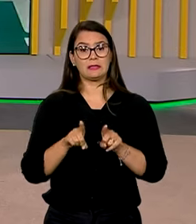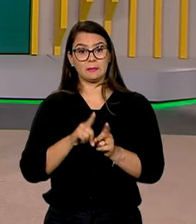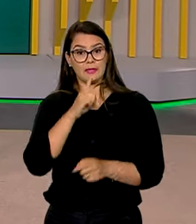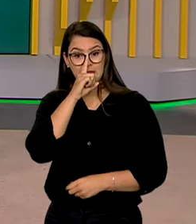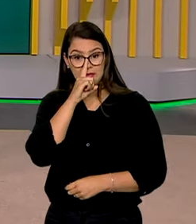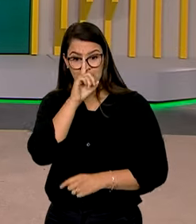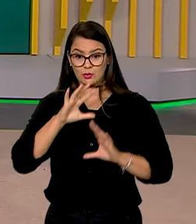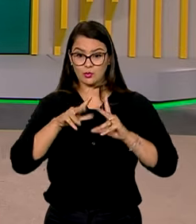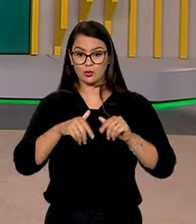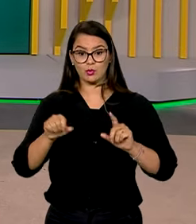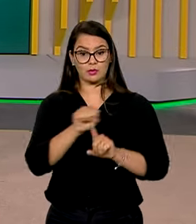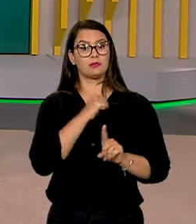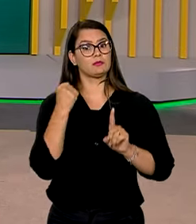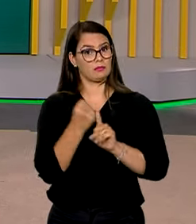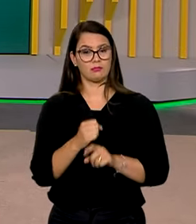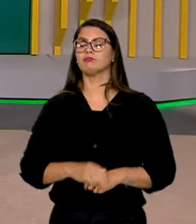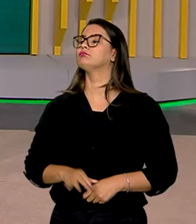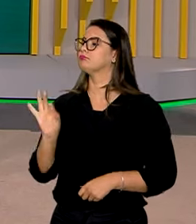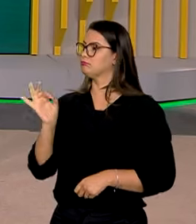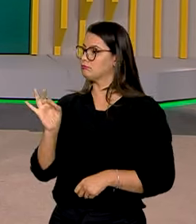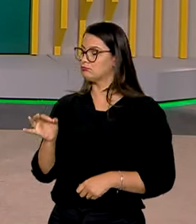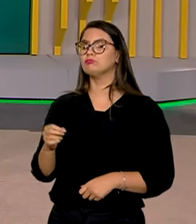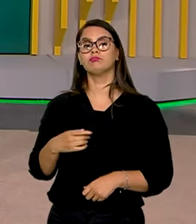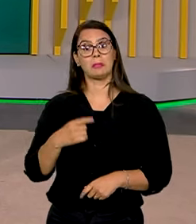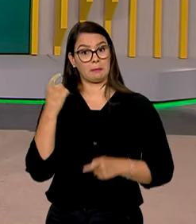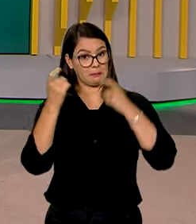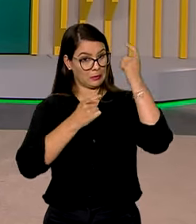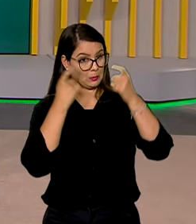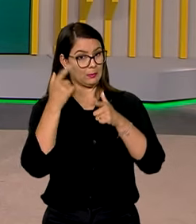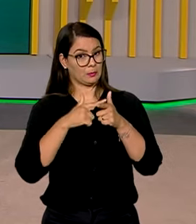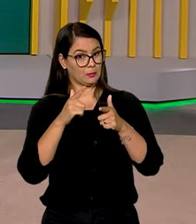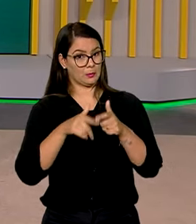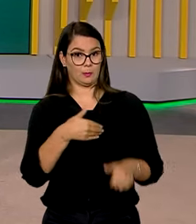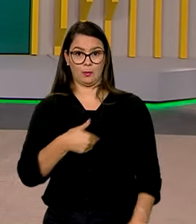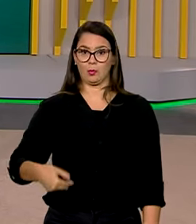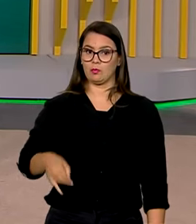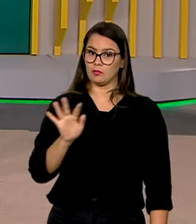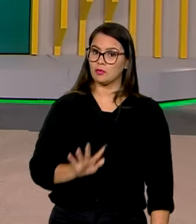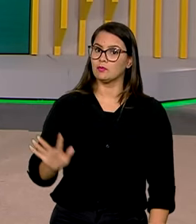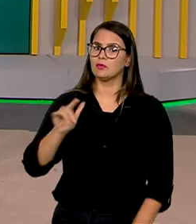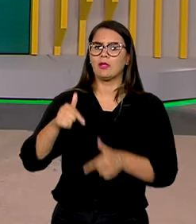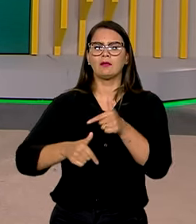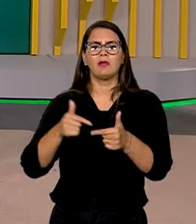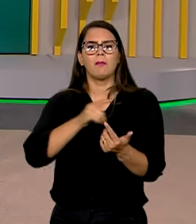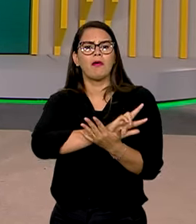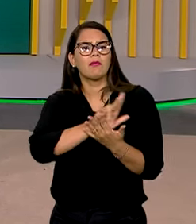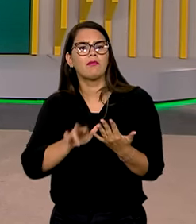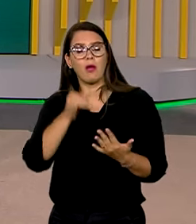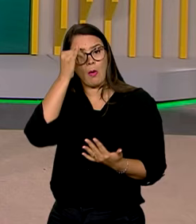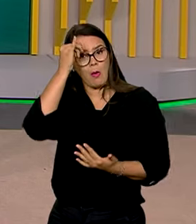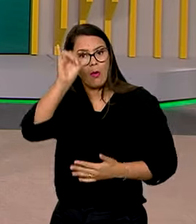risco toda a sociedade. É isso mesmo e de olho nesse problema, Roberto, o governo federal vem atuando em diversas frentes para